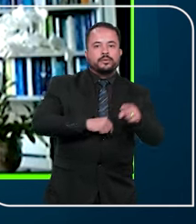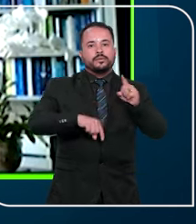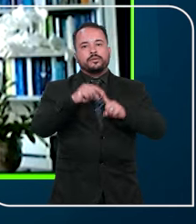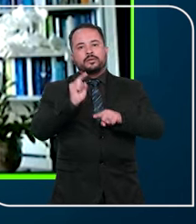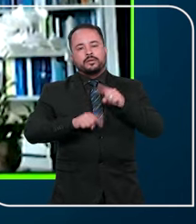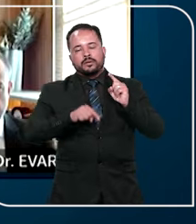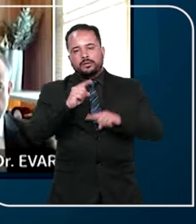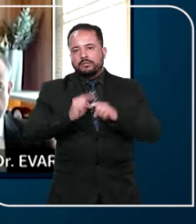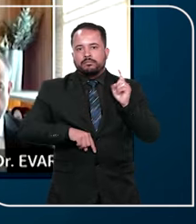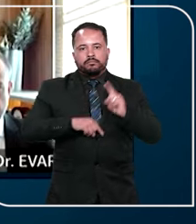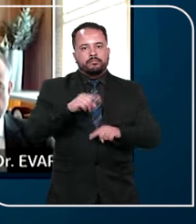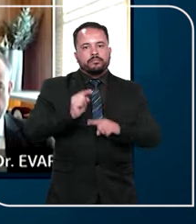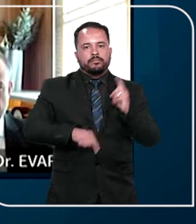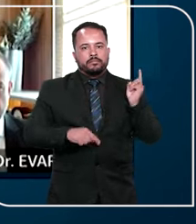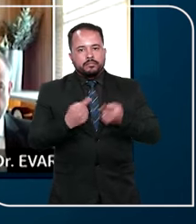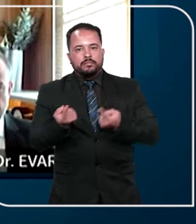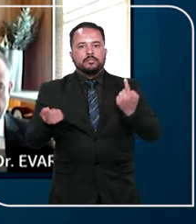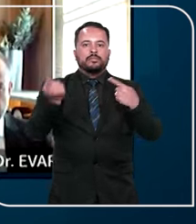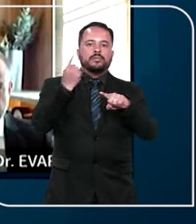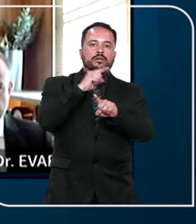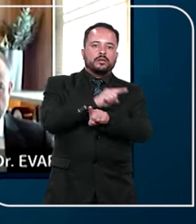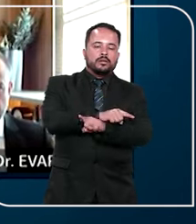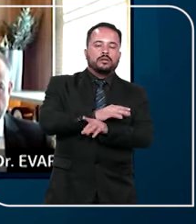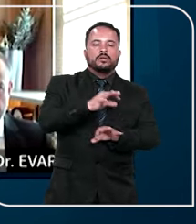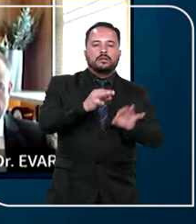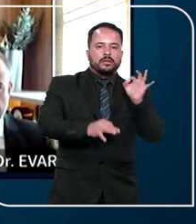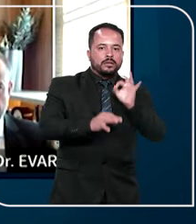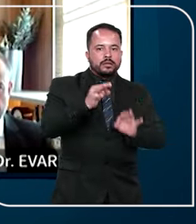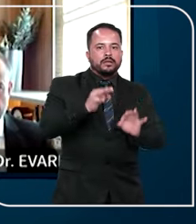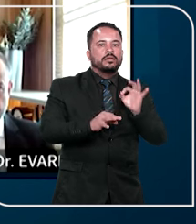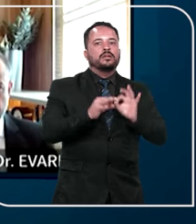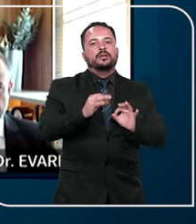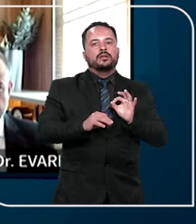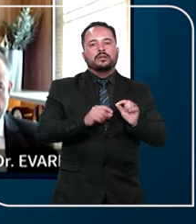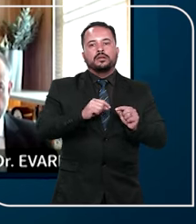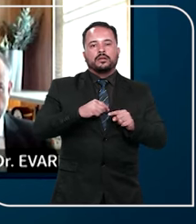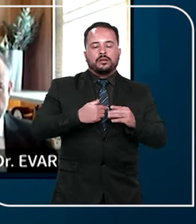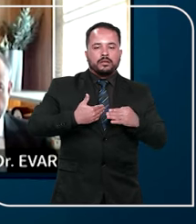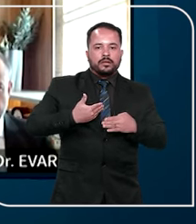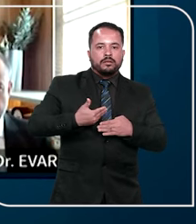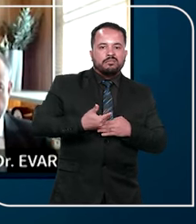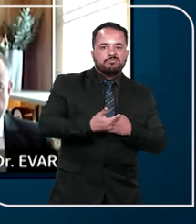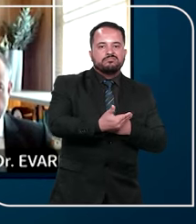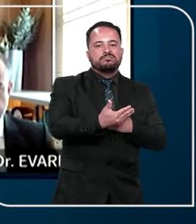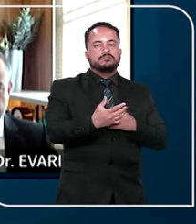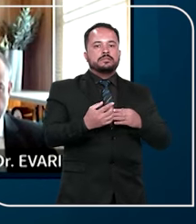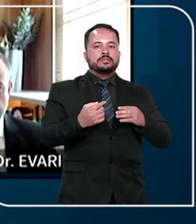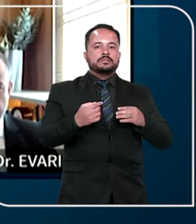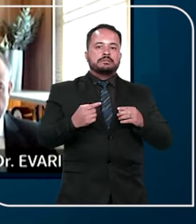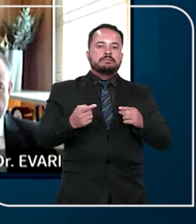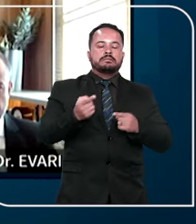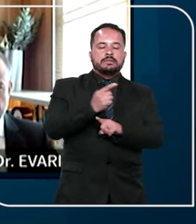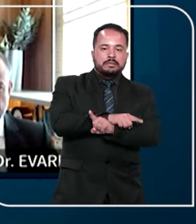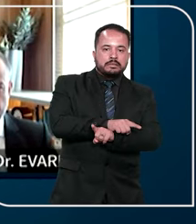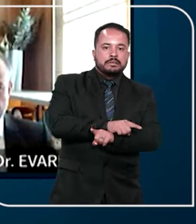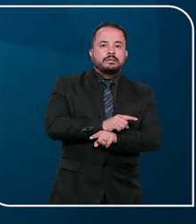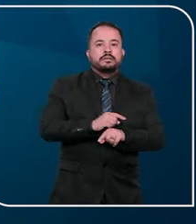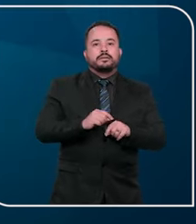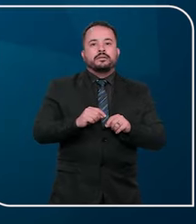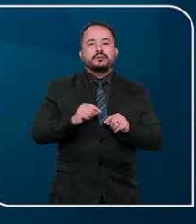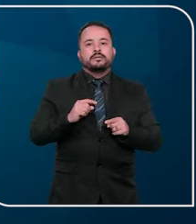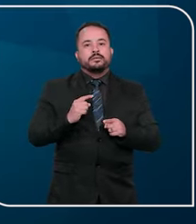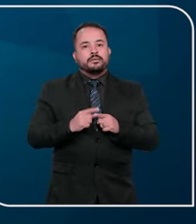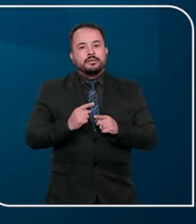solênio ou completo não atende aos interesses da jurisdição, uma vez que provocará um alongamento desnecessário do processo